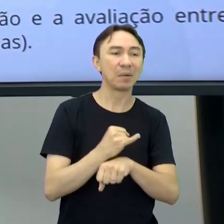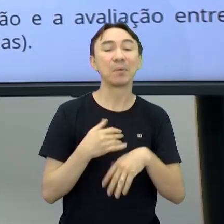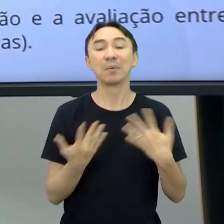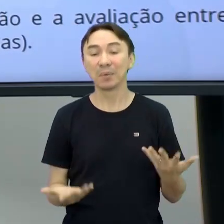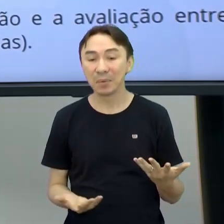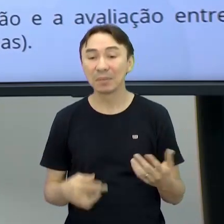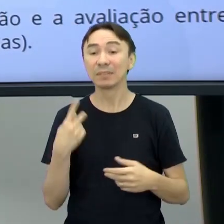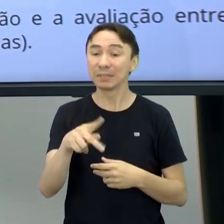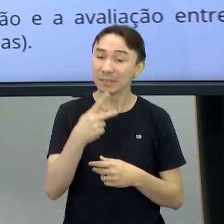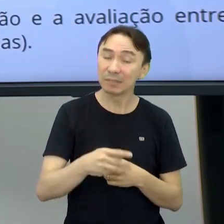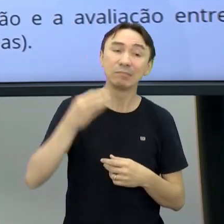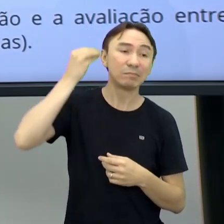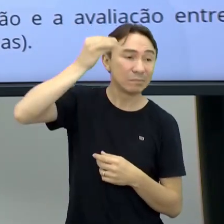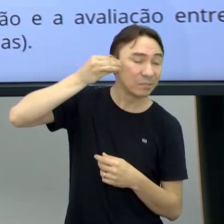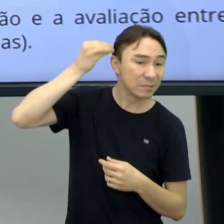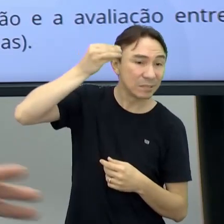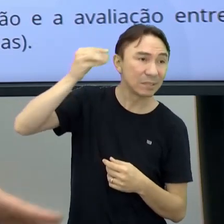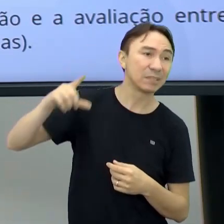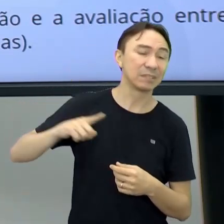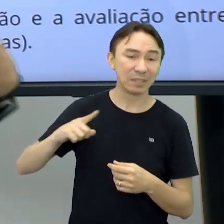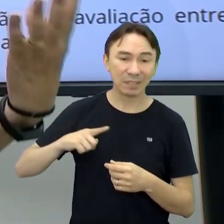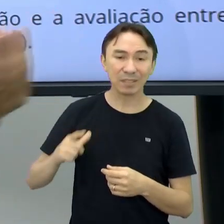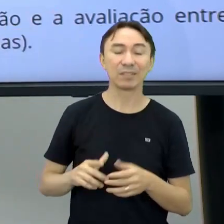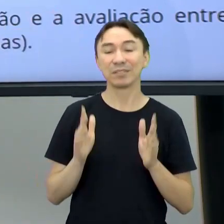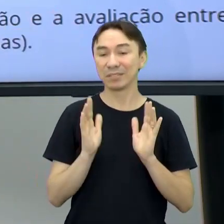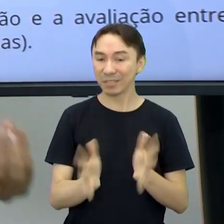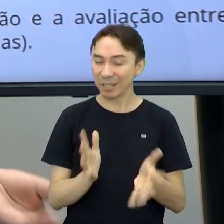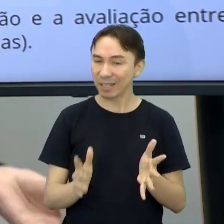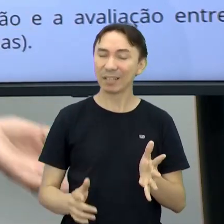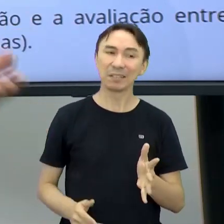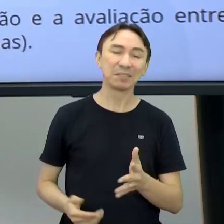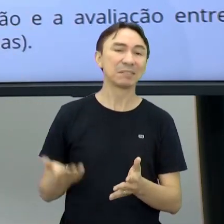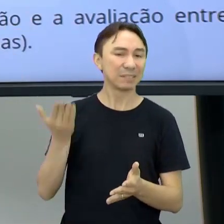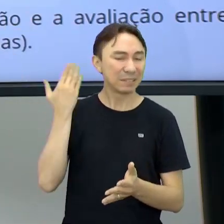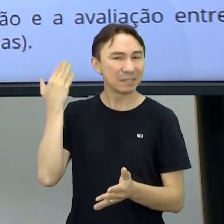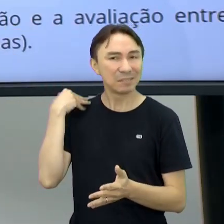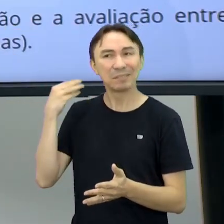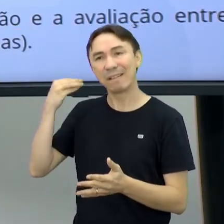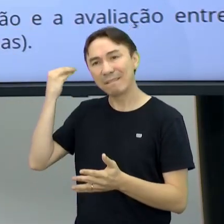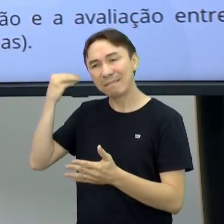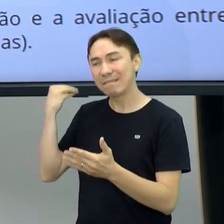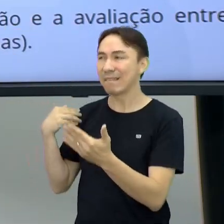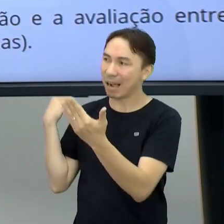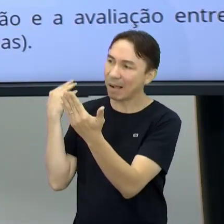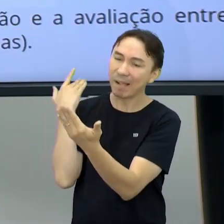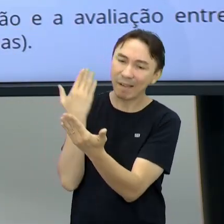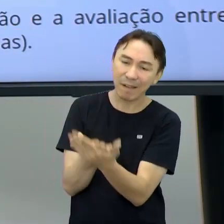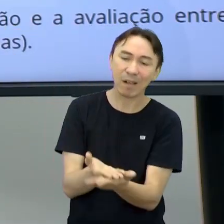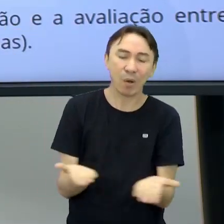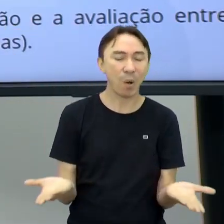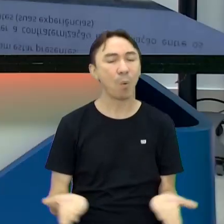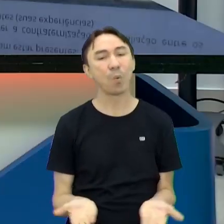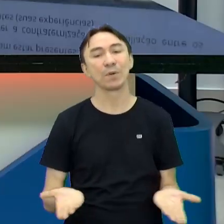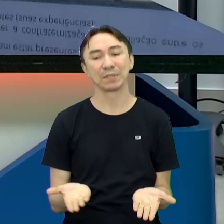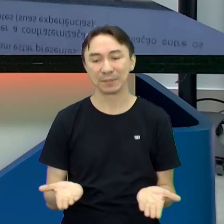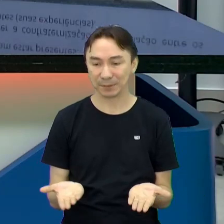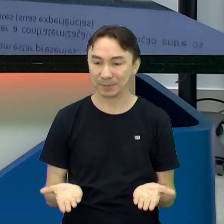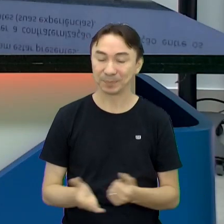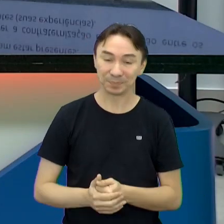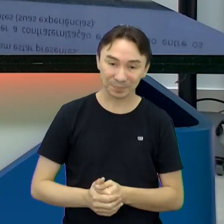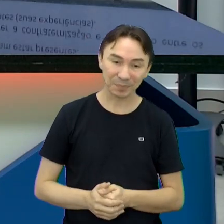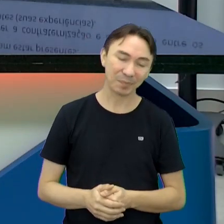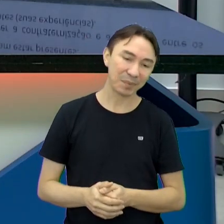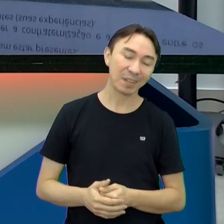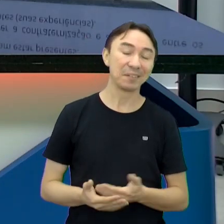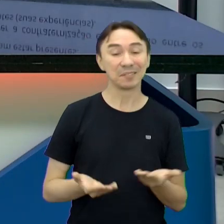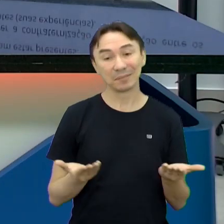desde o começo aí do componente Das primeiras aulas do componente até o dia de hoje Mauro, estou eu e você nesse